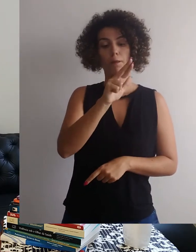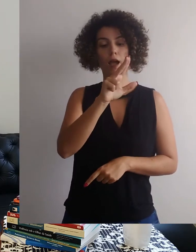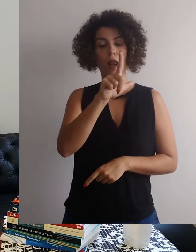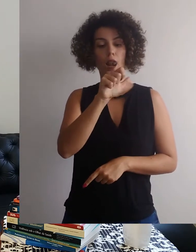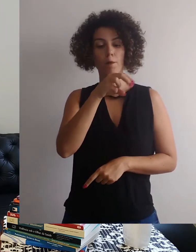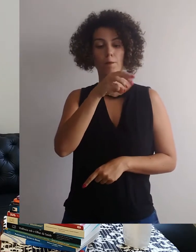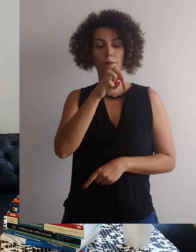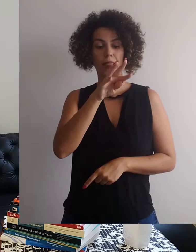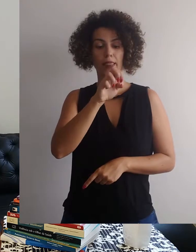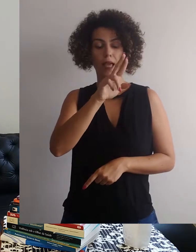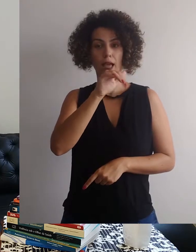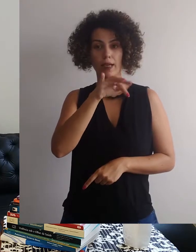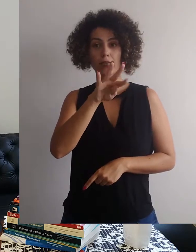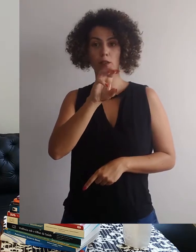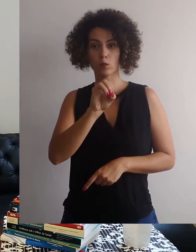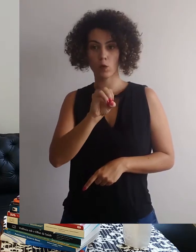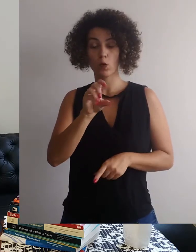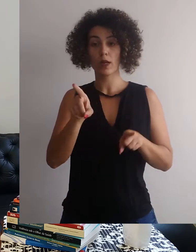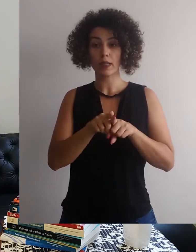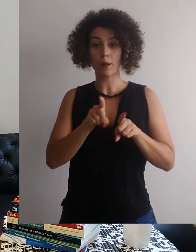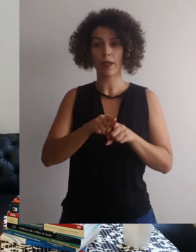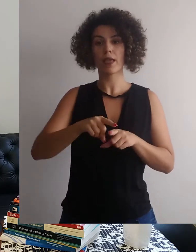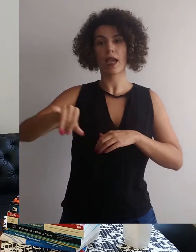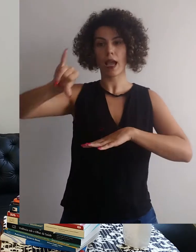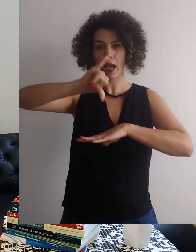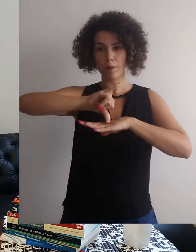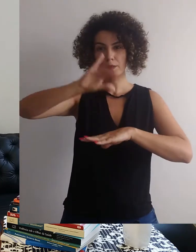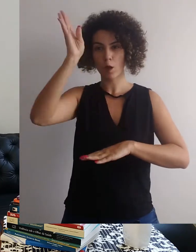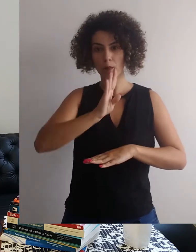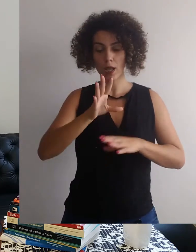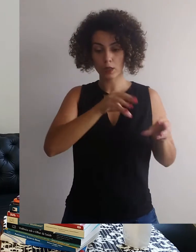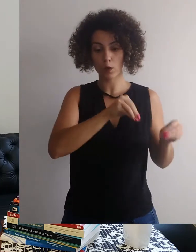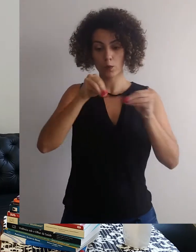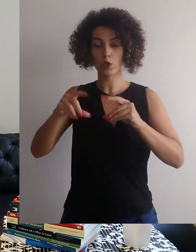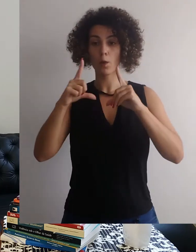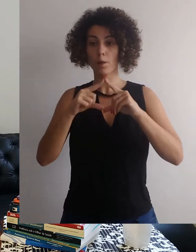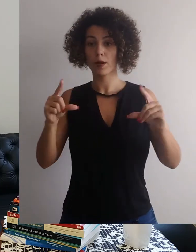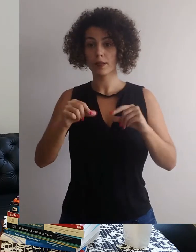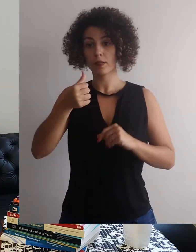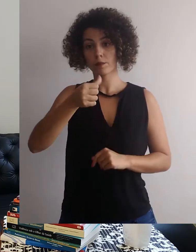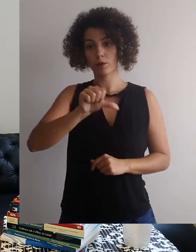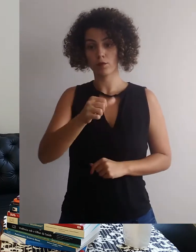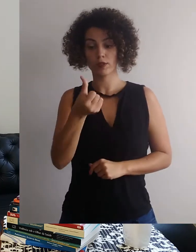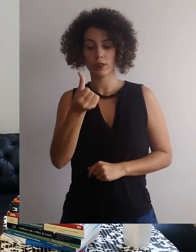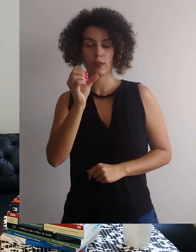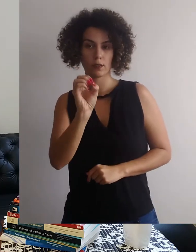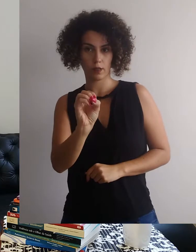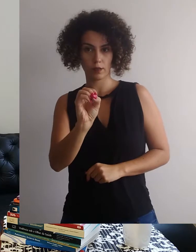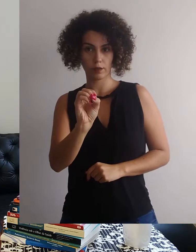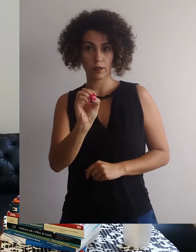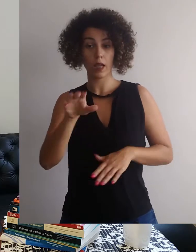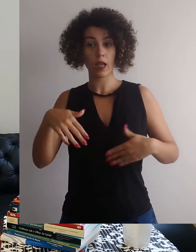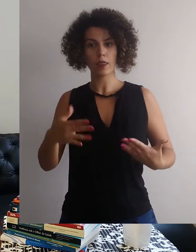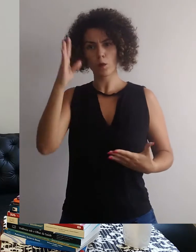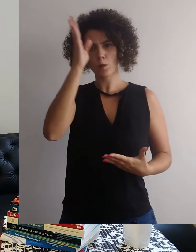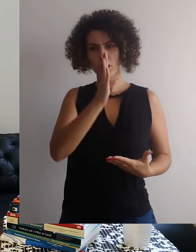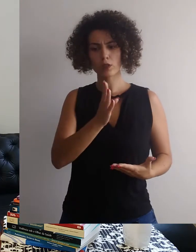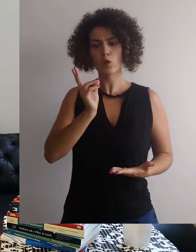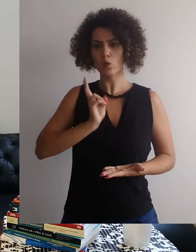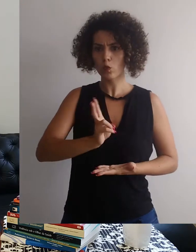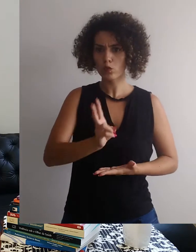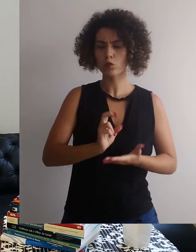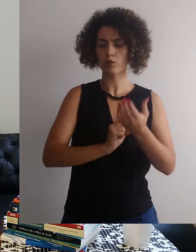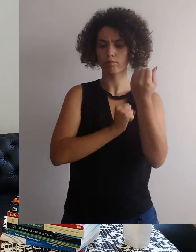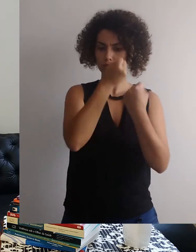parlamentarismo e houve também a transferência da capital federal para a recém-construída Brasília em 1960. O Brasil então